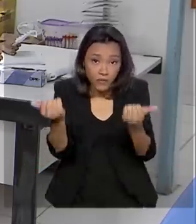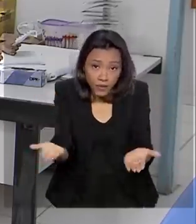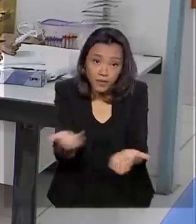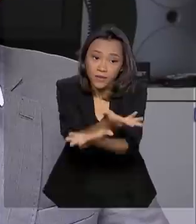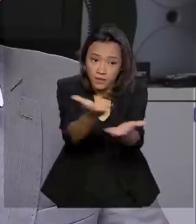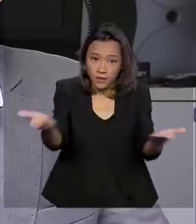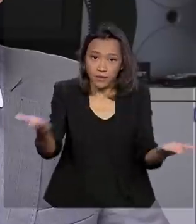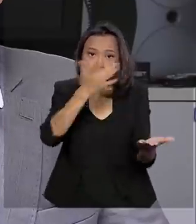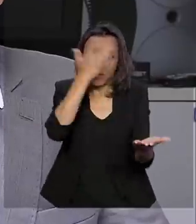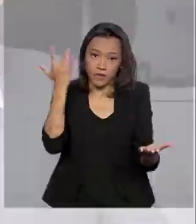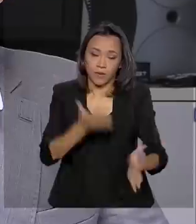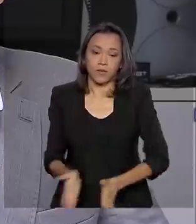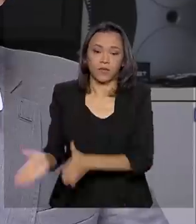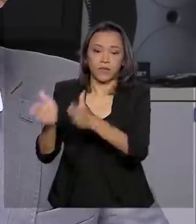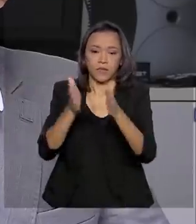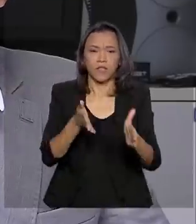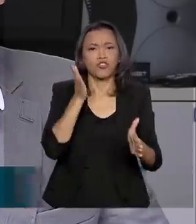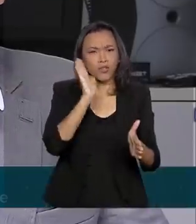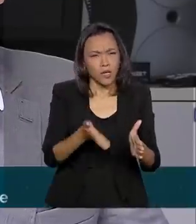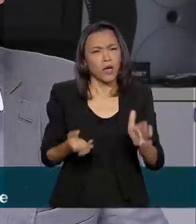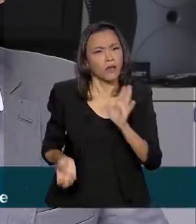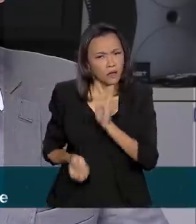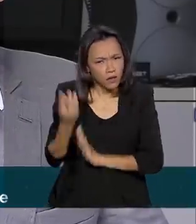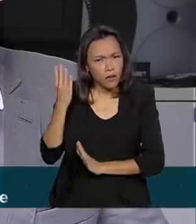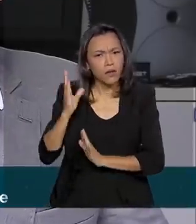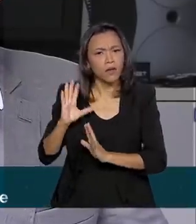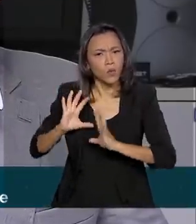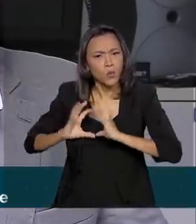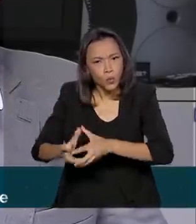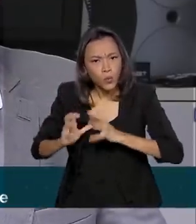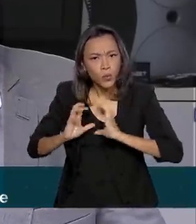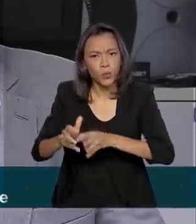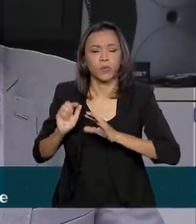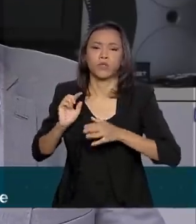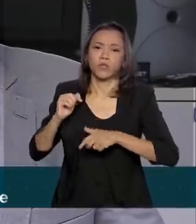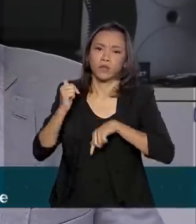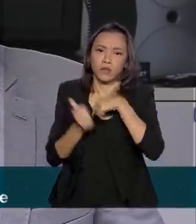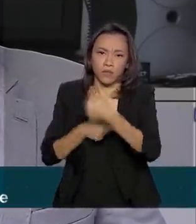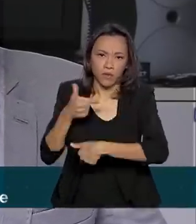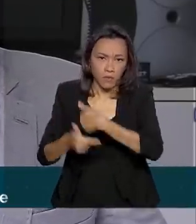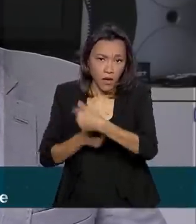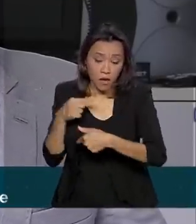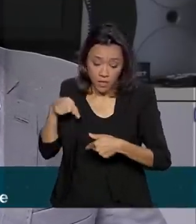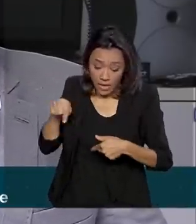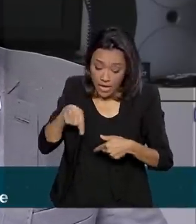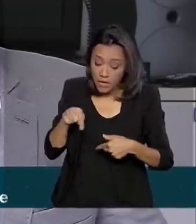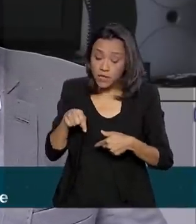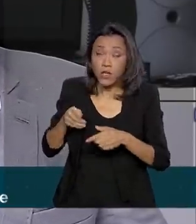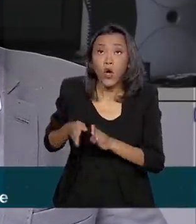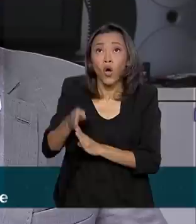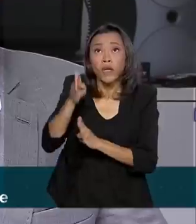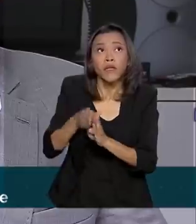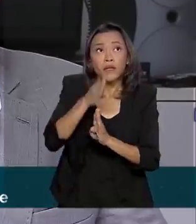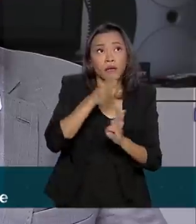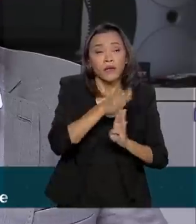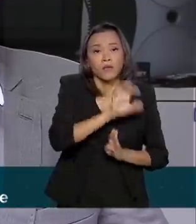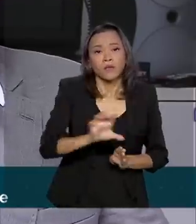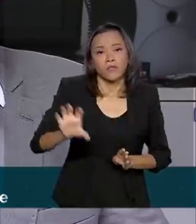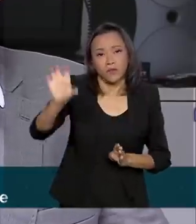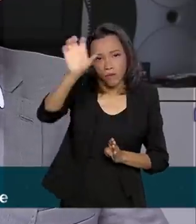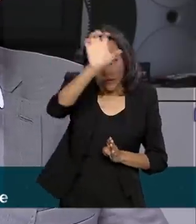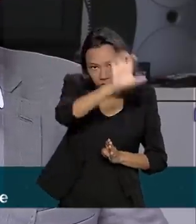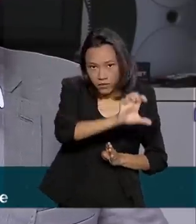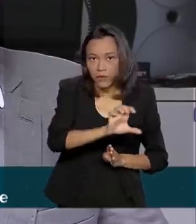população. Está sendo criado um grupo de trabalho para que possa orientar todos os estados, todas as unidades federativas,